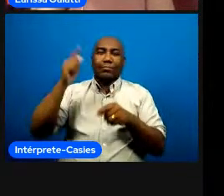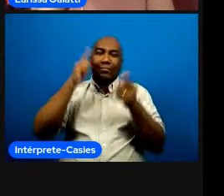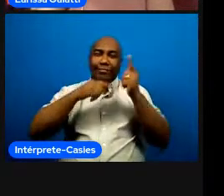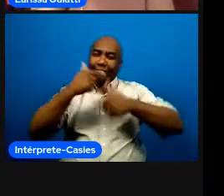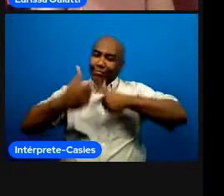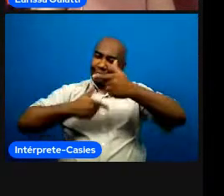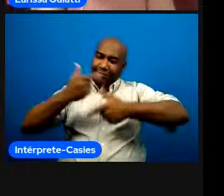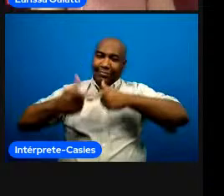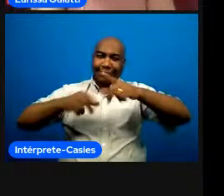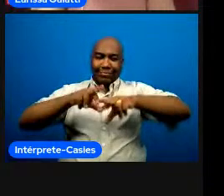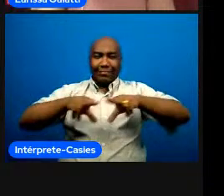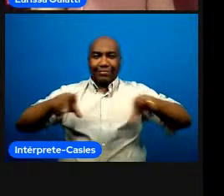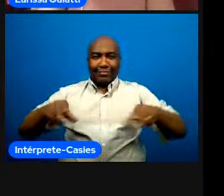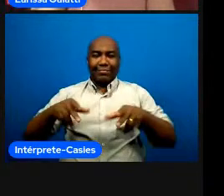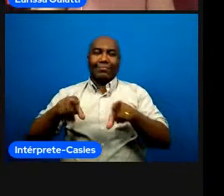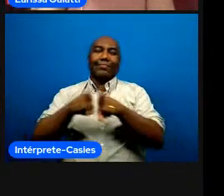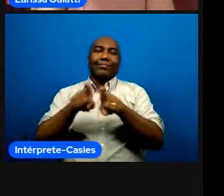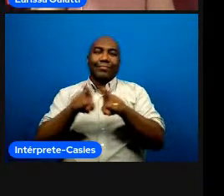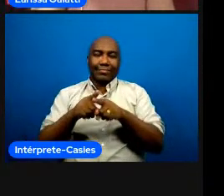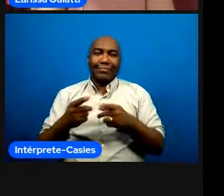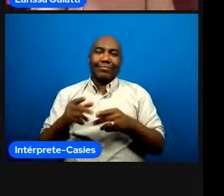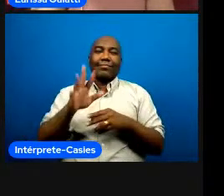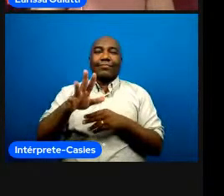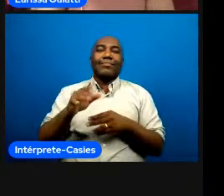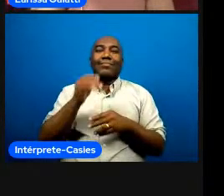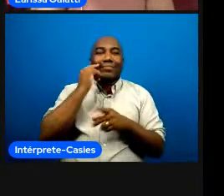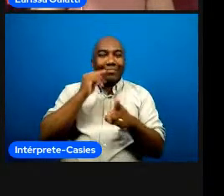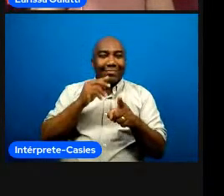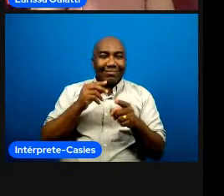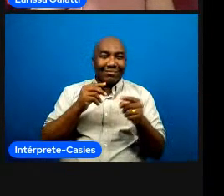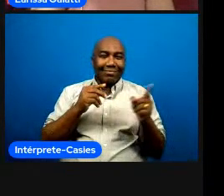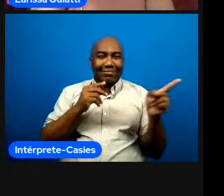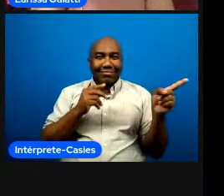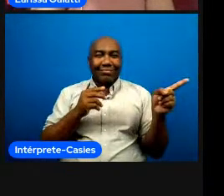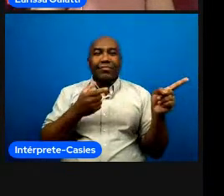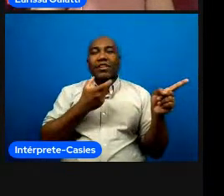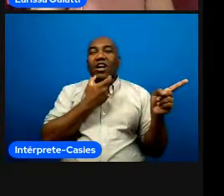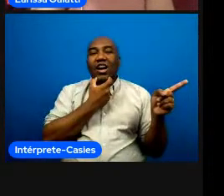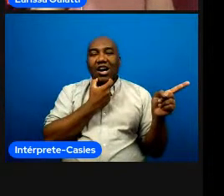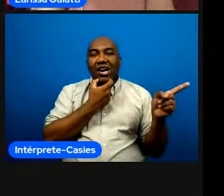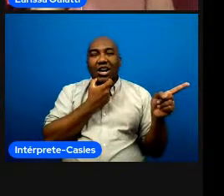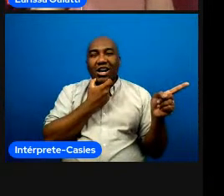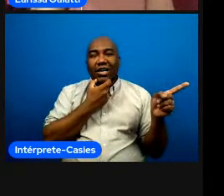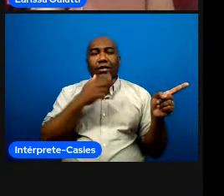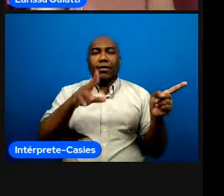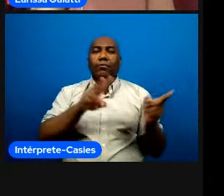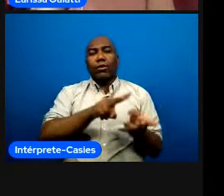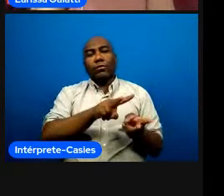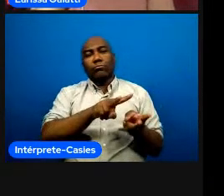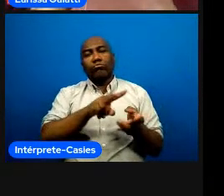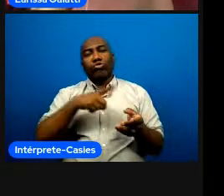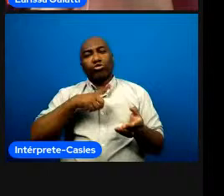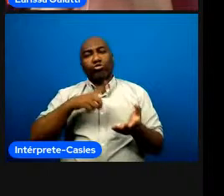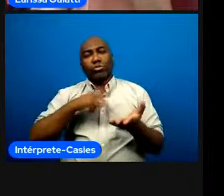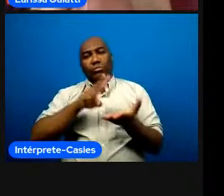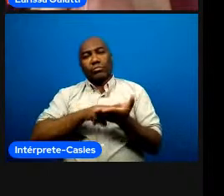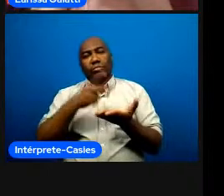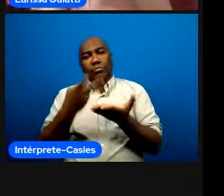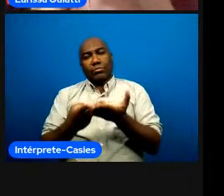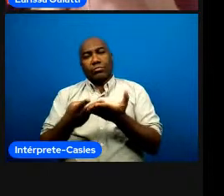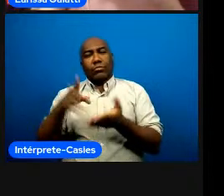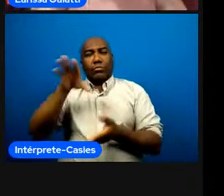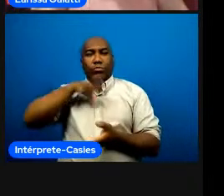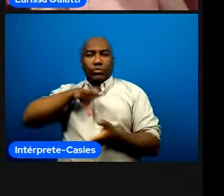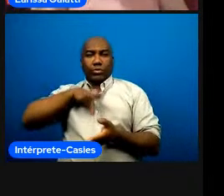identifica isso esses artigos estão em inglês mas quem quiser procurar a dissertação do Alexandre Toseto está em português na biblioteca da Universidade